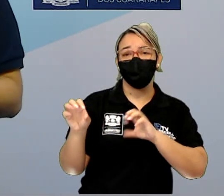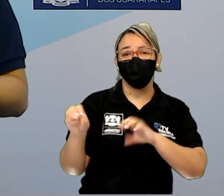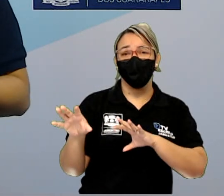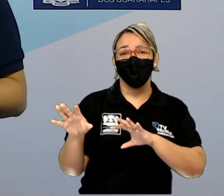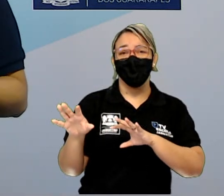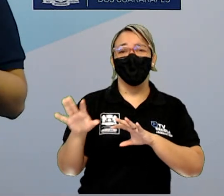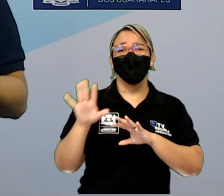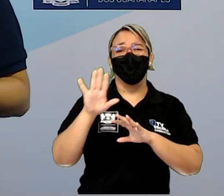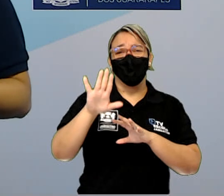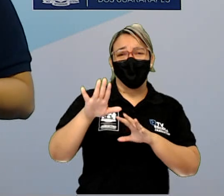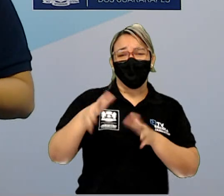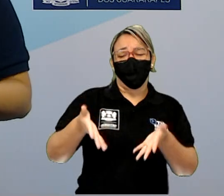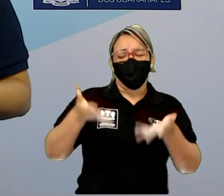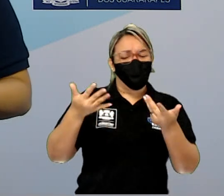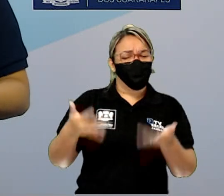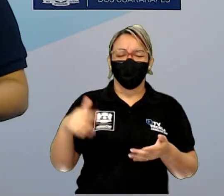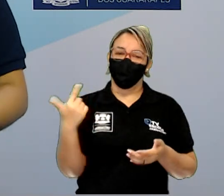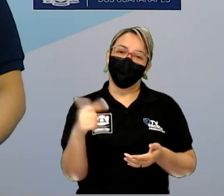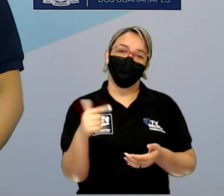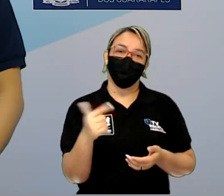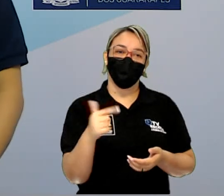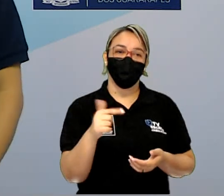delicadeza, sem sutileza.